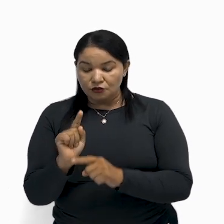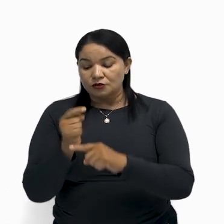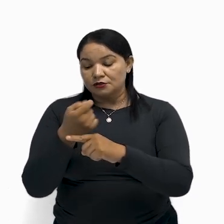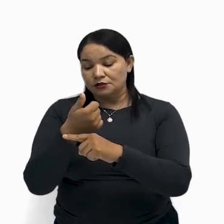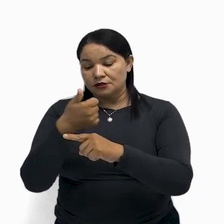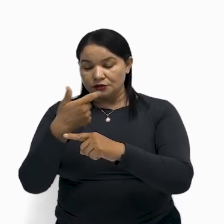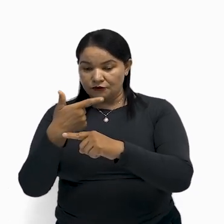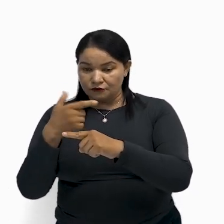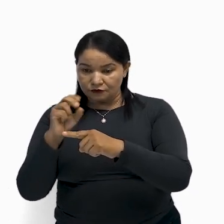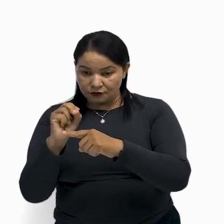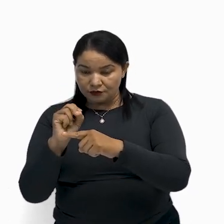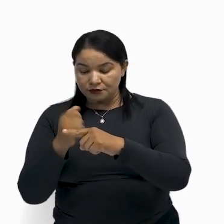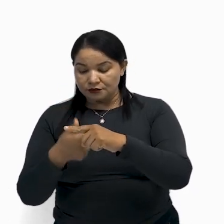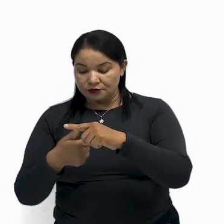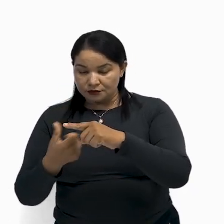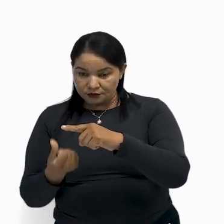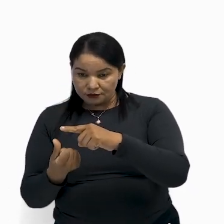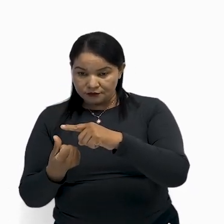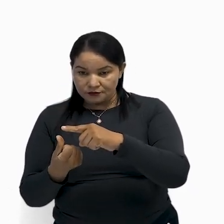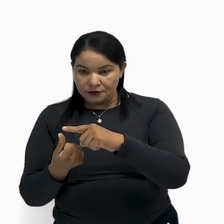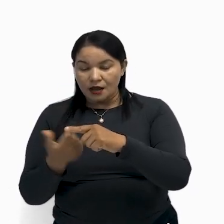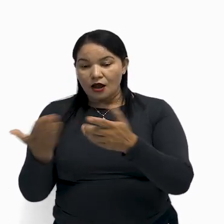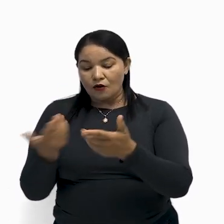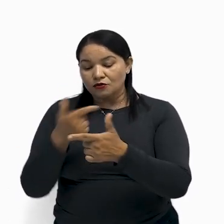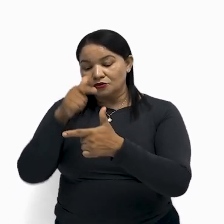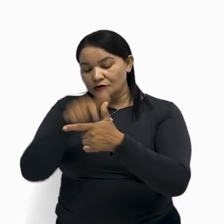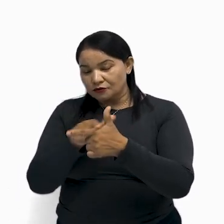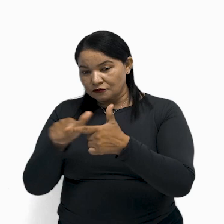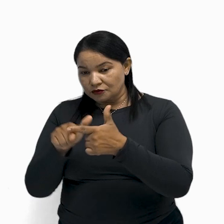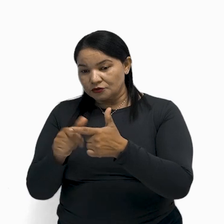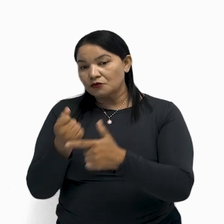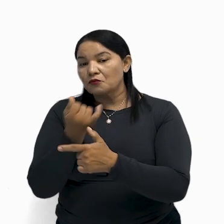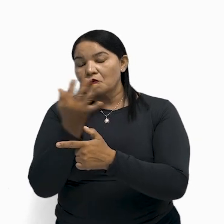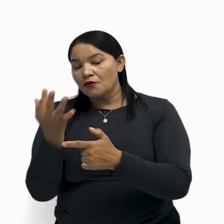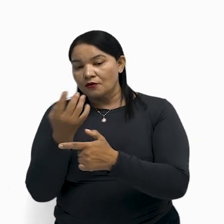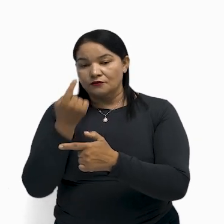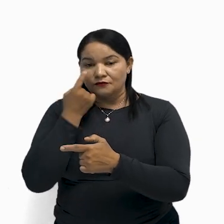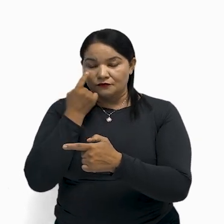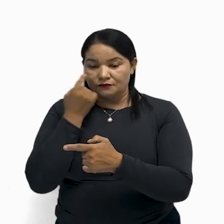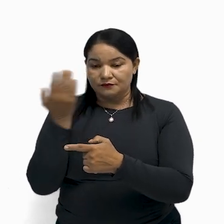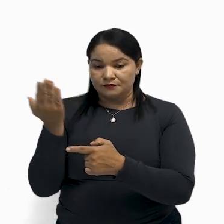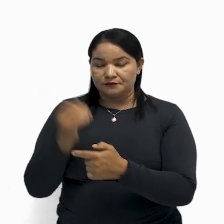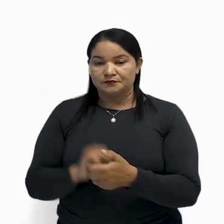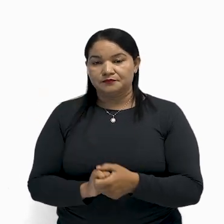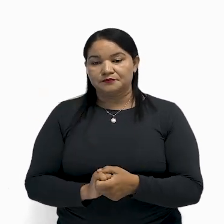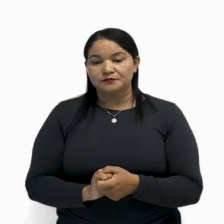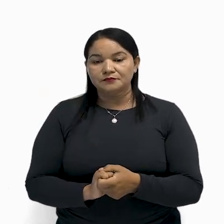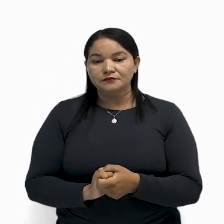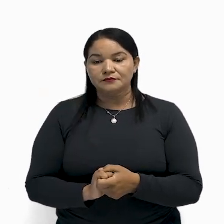16, tá? Dividindo 120 por 16, nós vamos obter o número decimal,